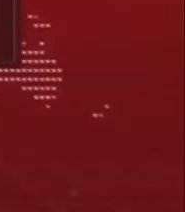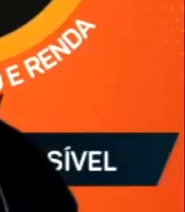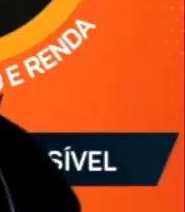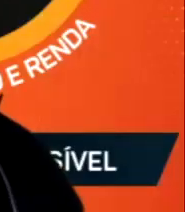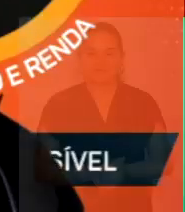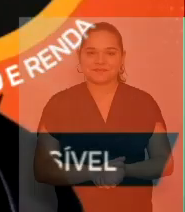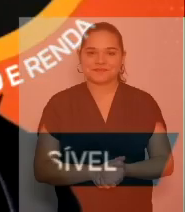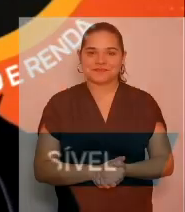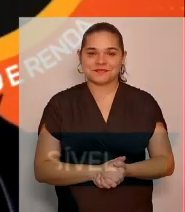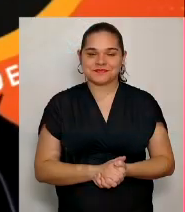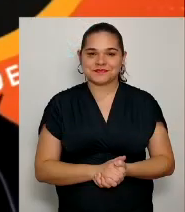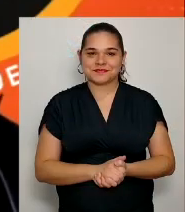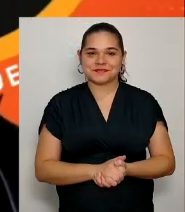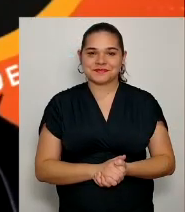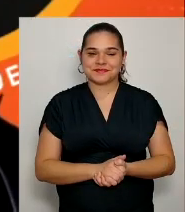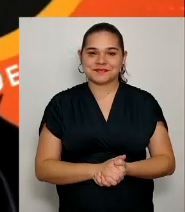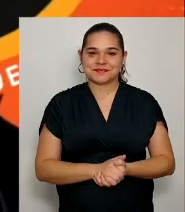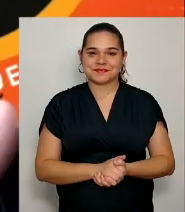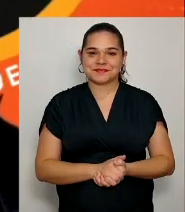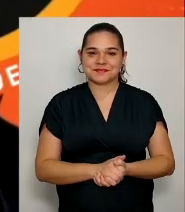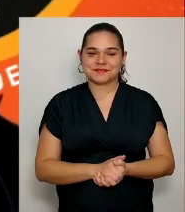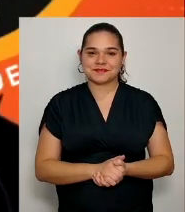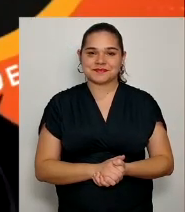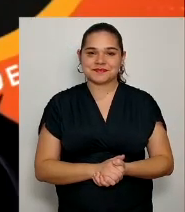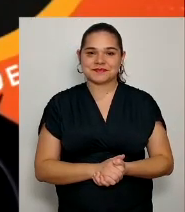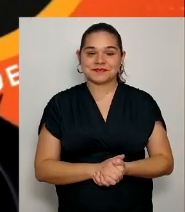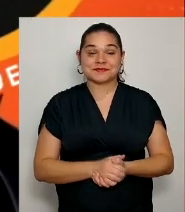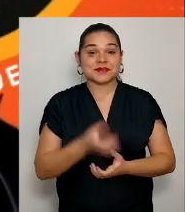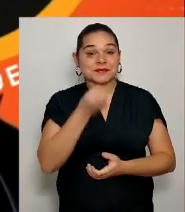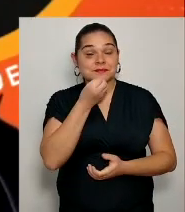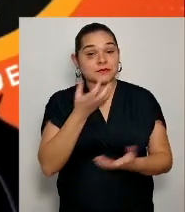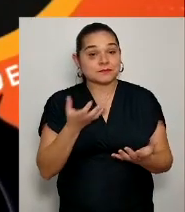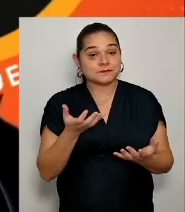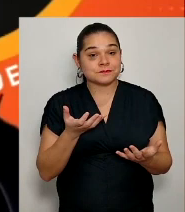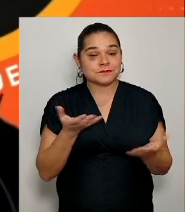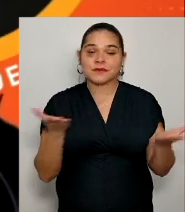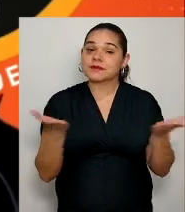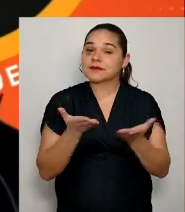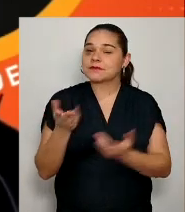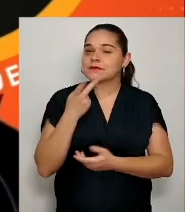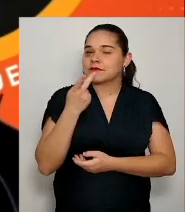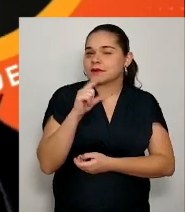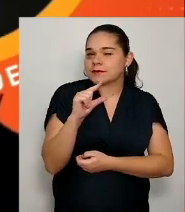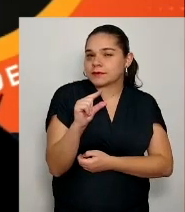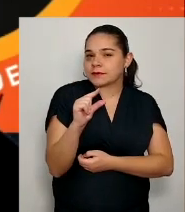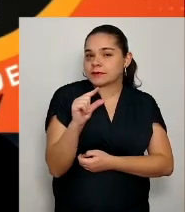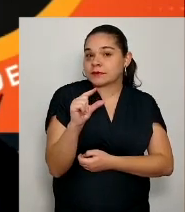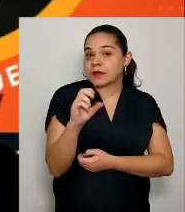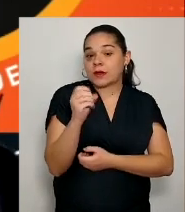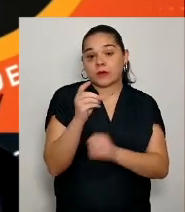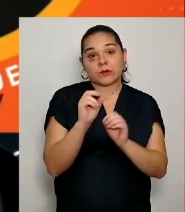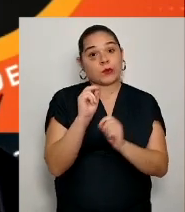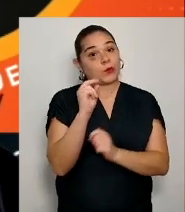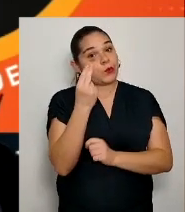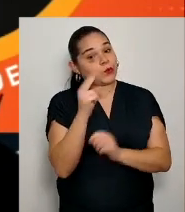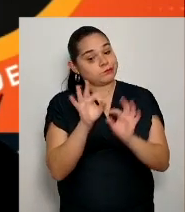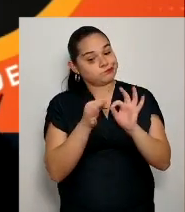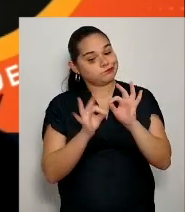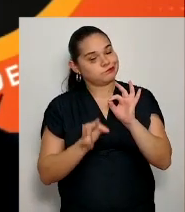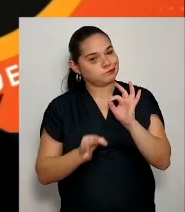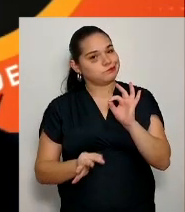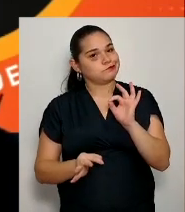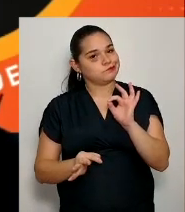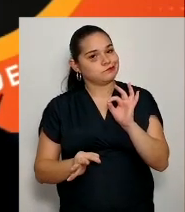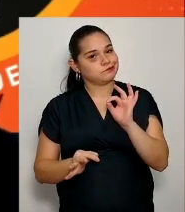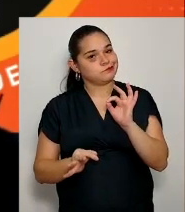Bom, hoje eu vou falar um pouquinho, ou bastante, sobre as consequências